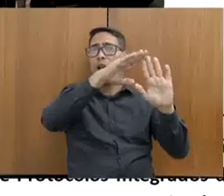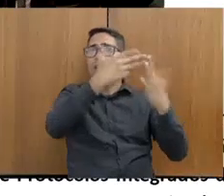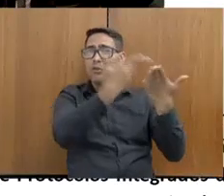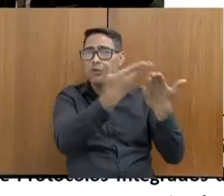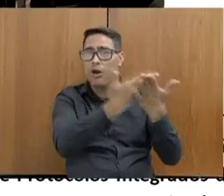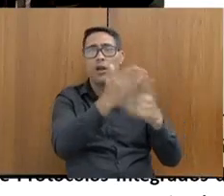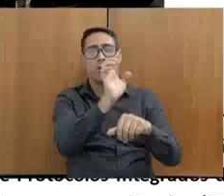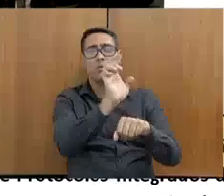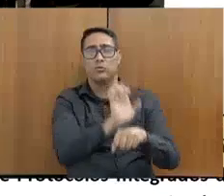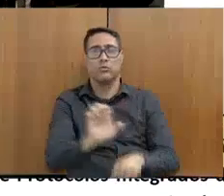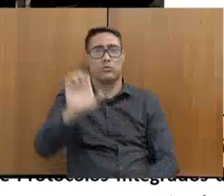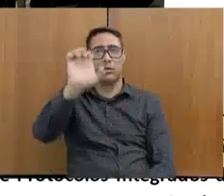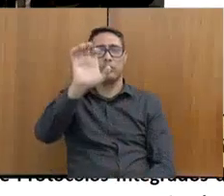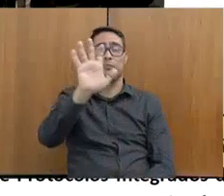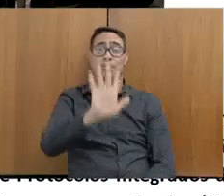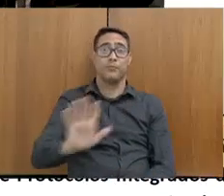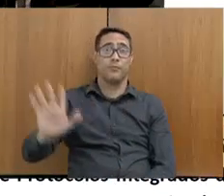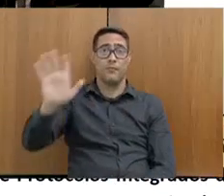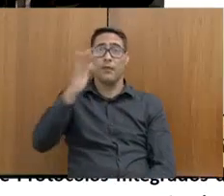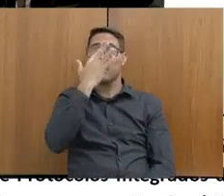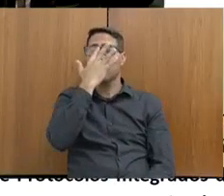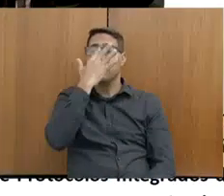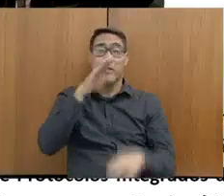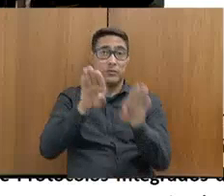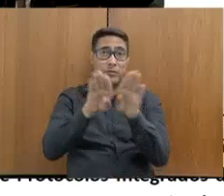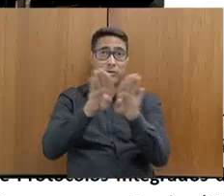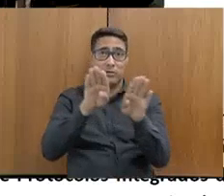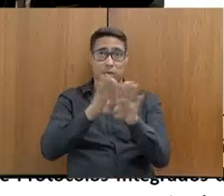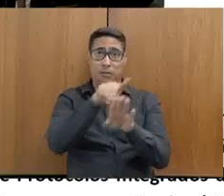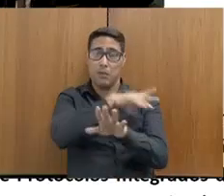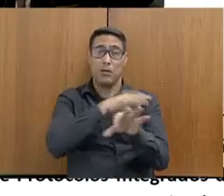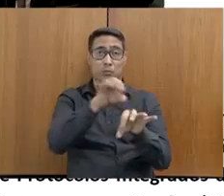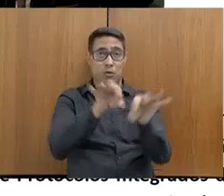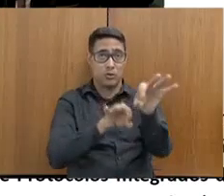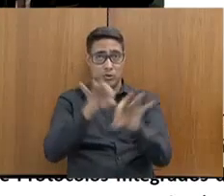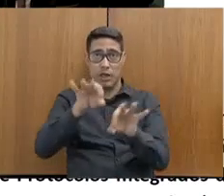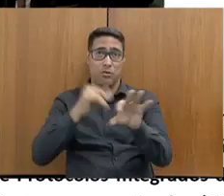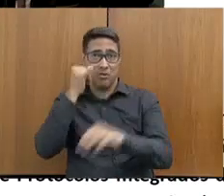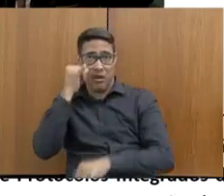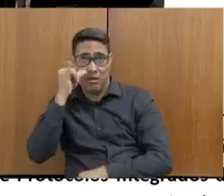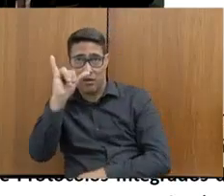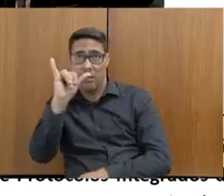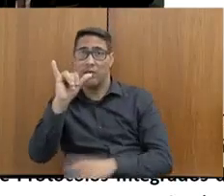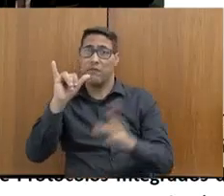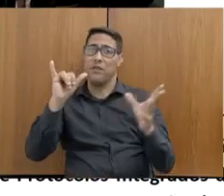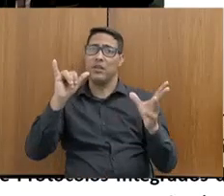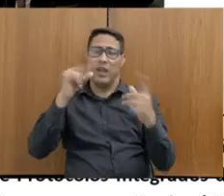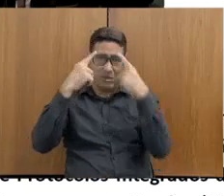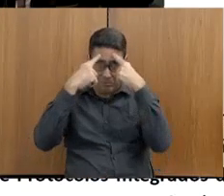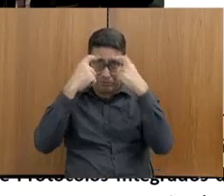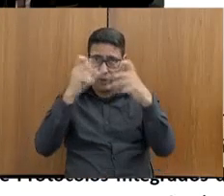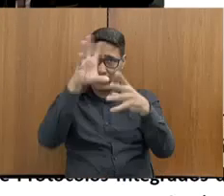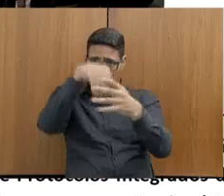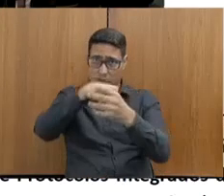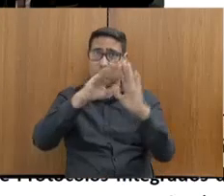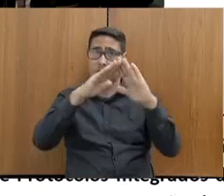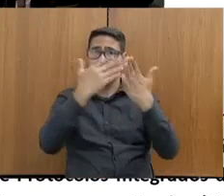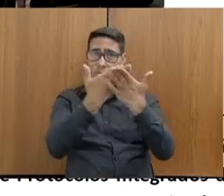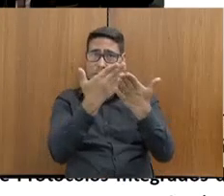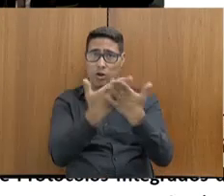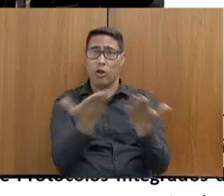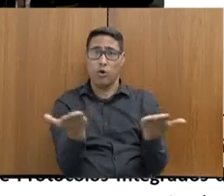projeto de prevenção também, mitigação dos atos violentos na escola. A gente, só para que os senhores tenham uma ideia, hoje já existem 182